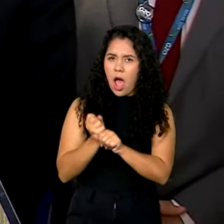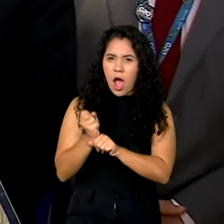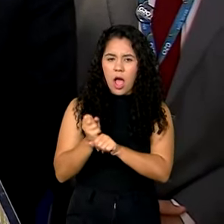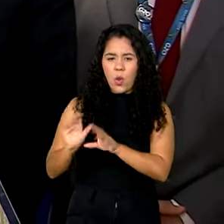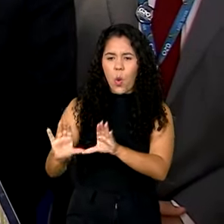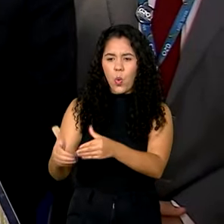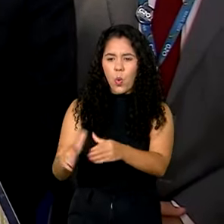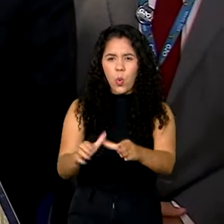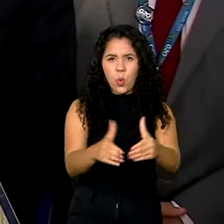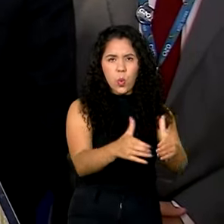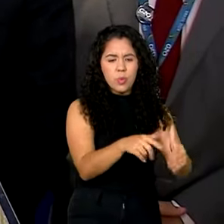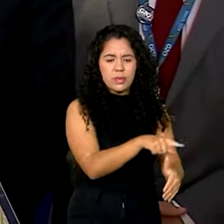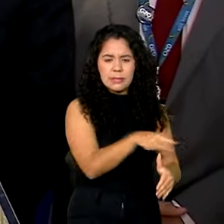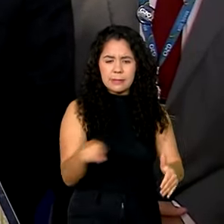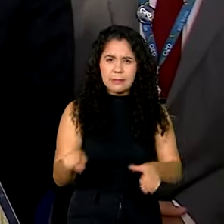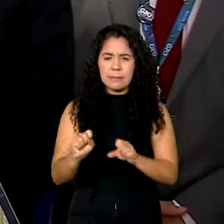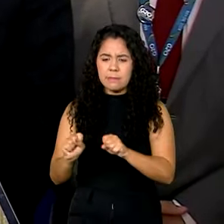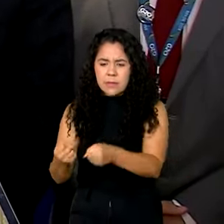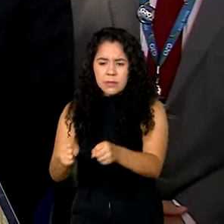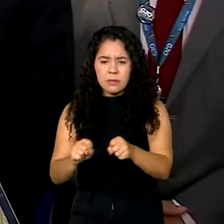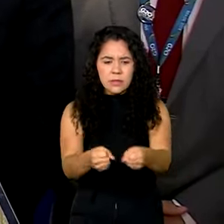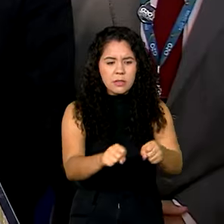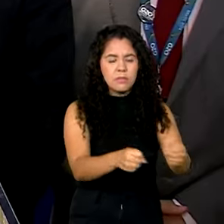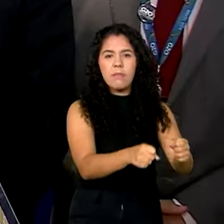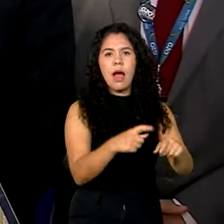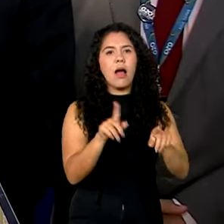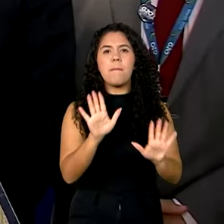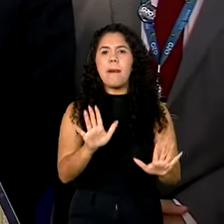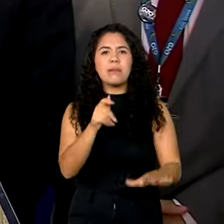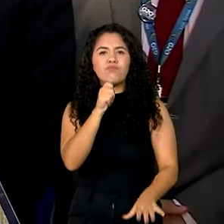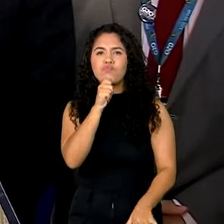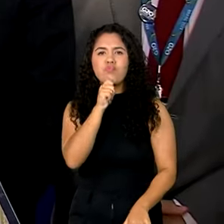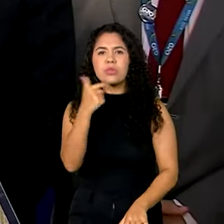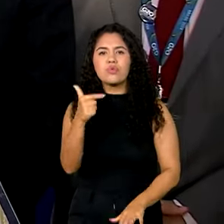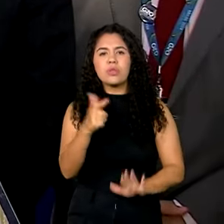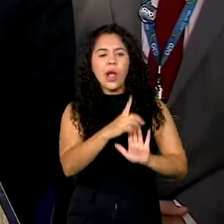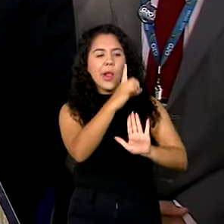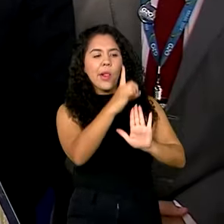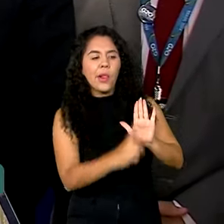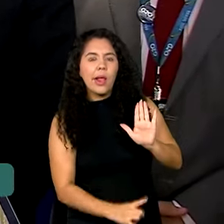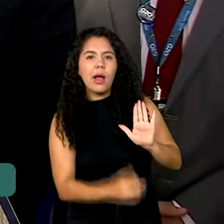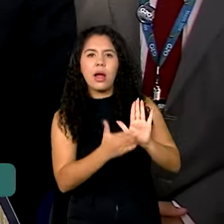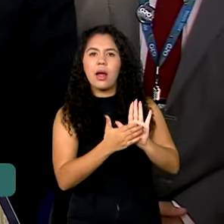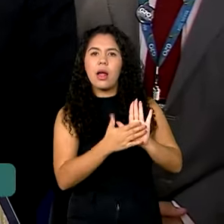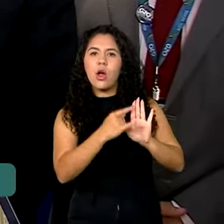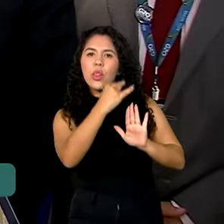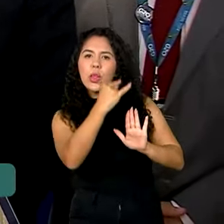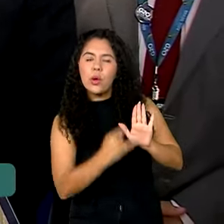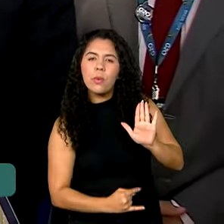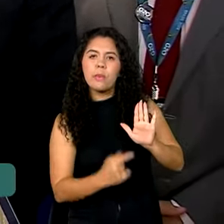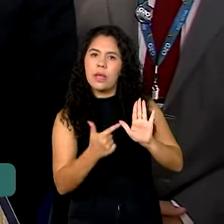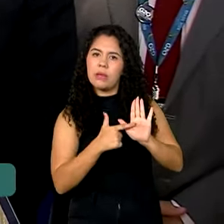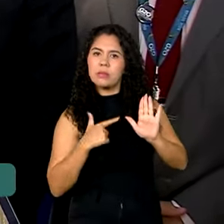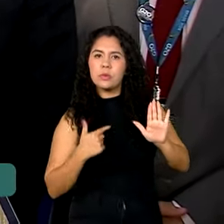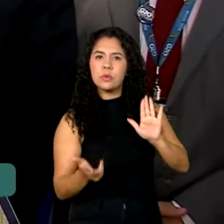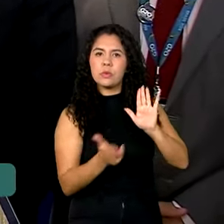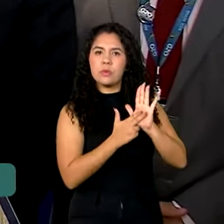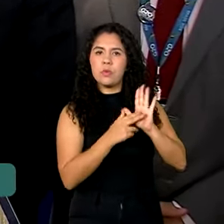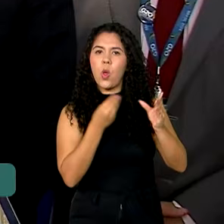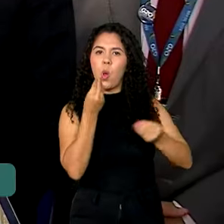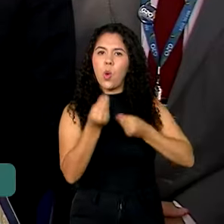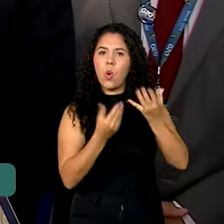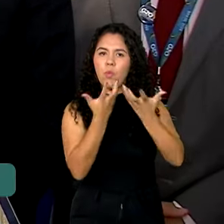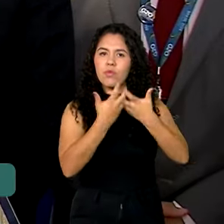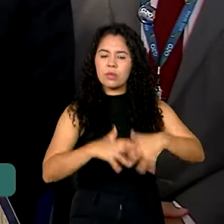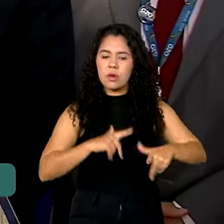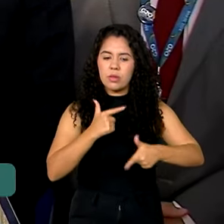mas não conseguiram fazer uma declaração e simplesmente cartas resumindo os trabalhos do G20. E desta vez, não.